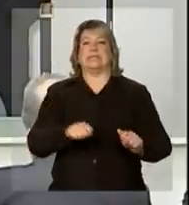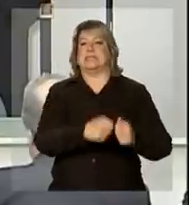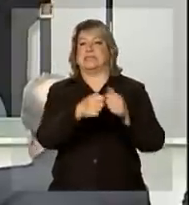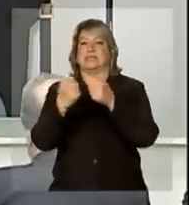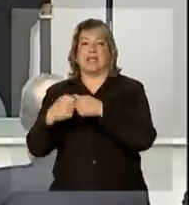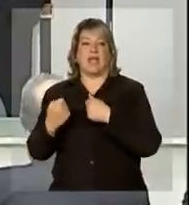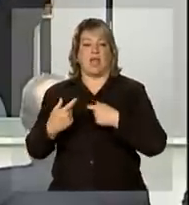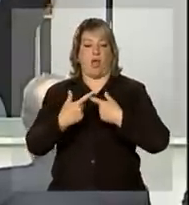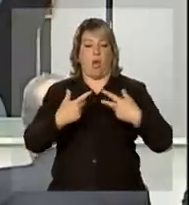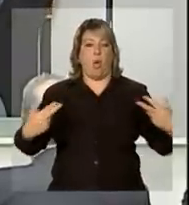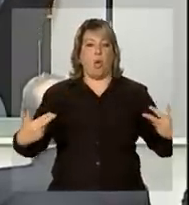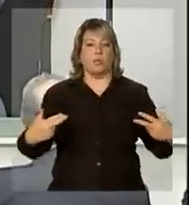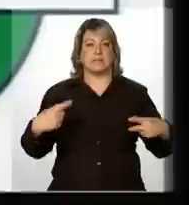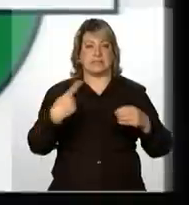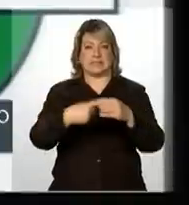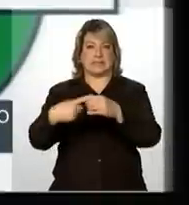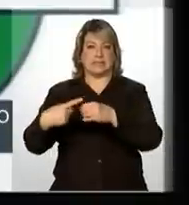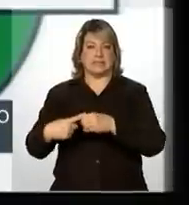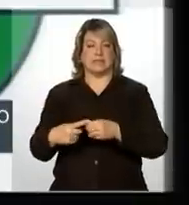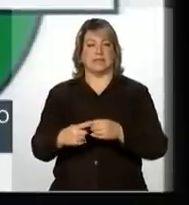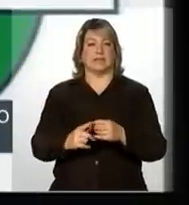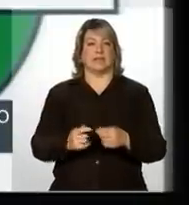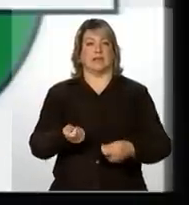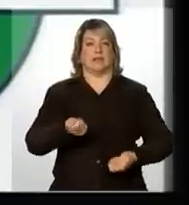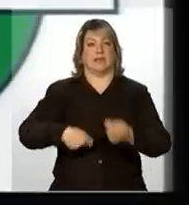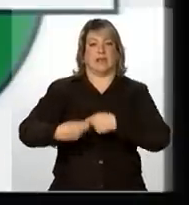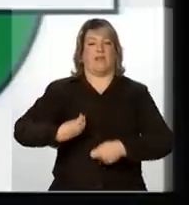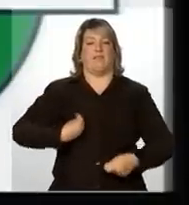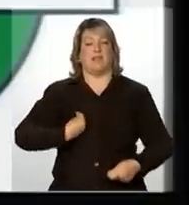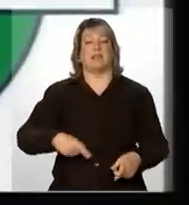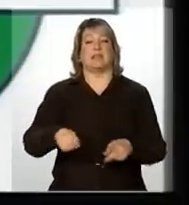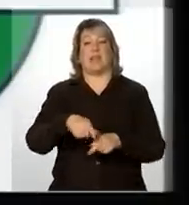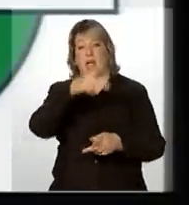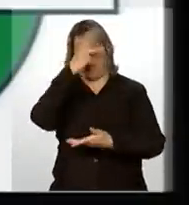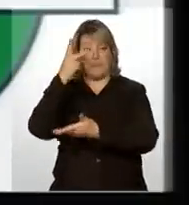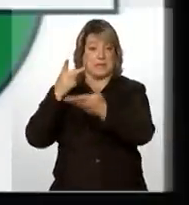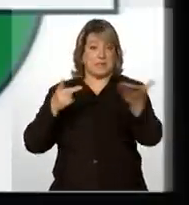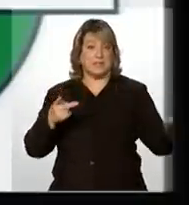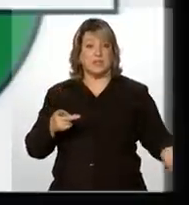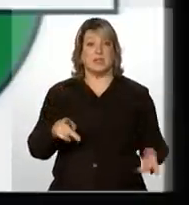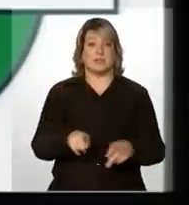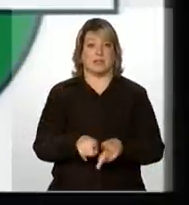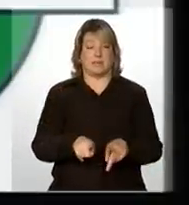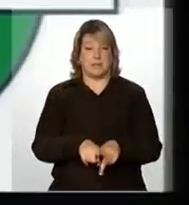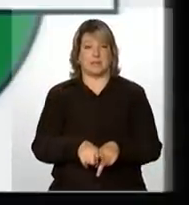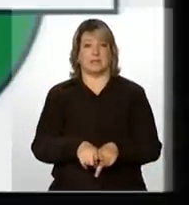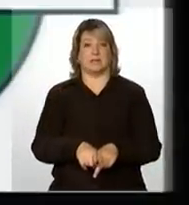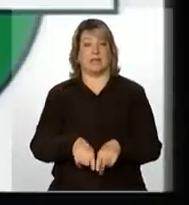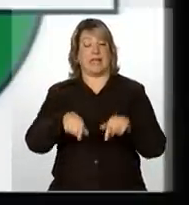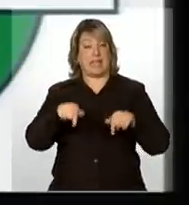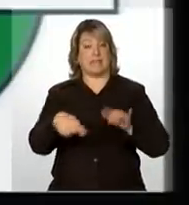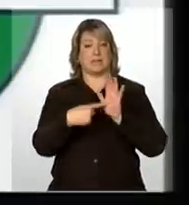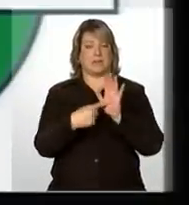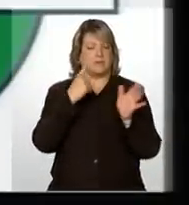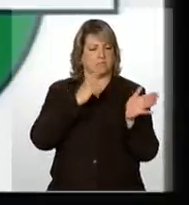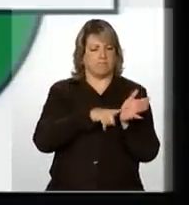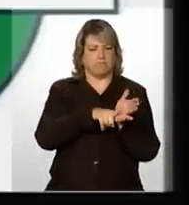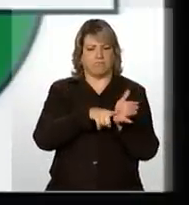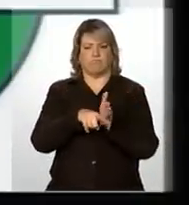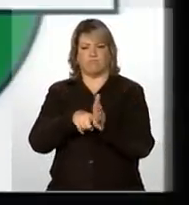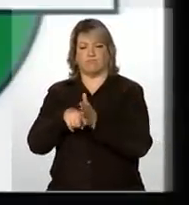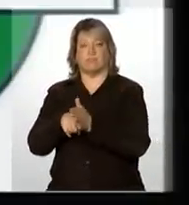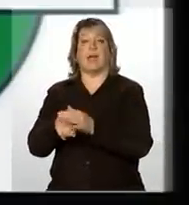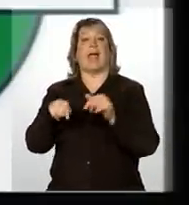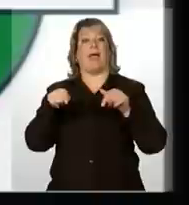sociais e econômicos para as pessoas e para o país. A partir desse mapeamento, a gente tem que